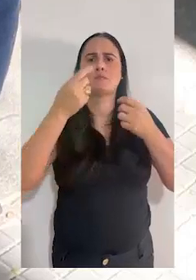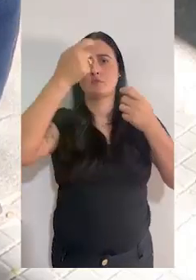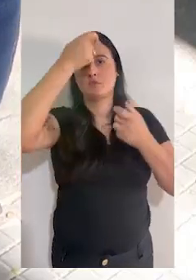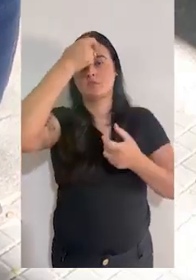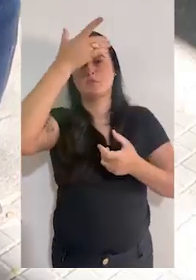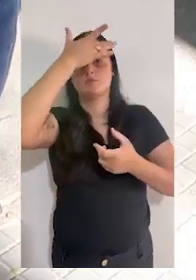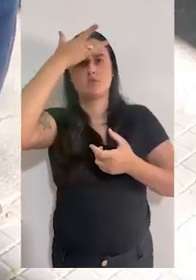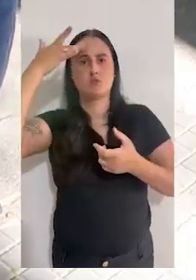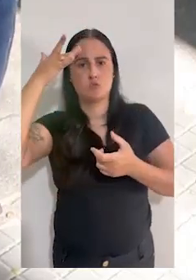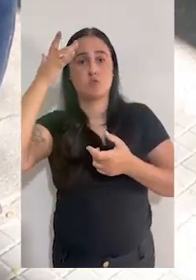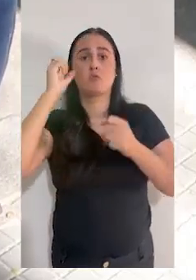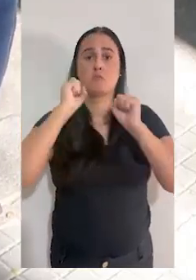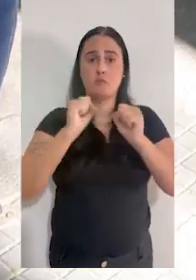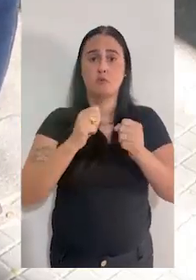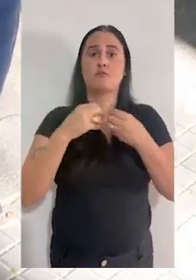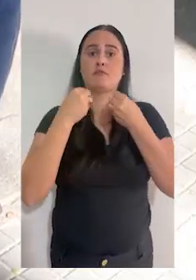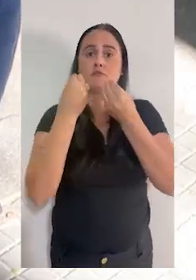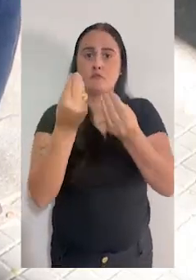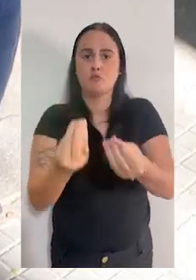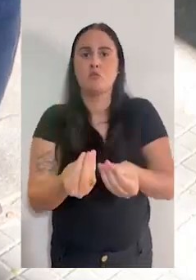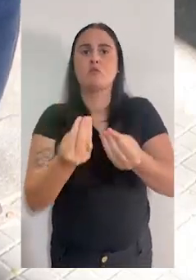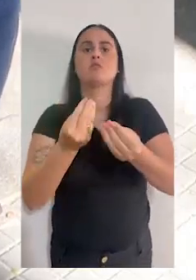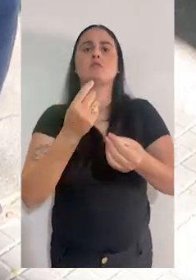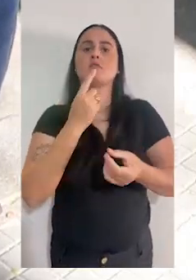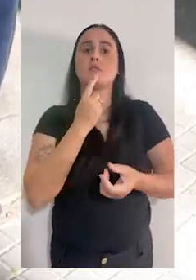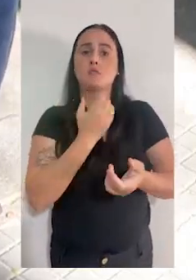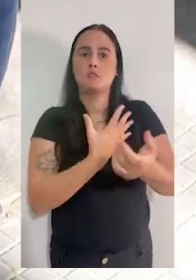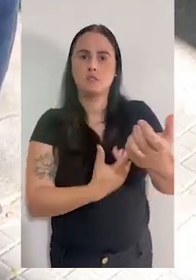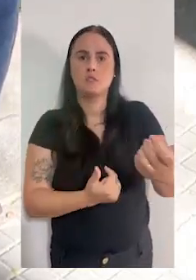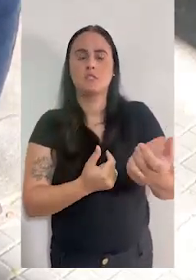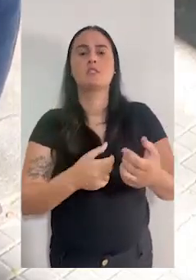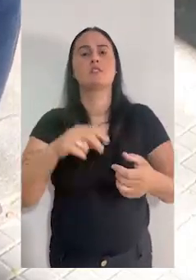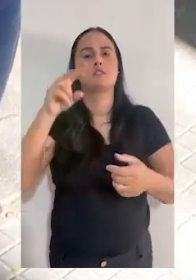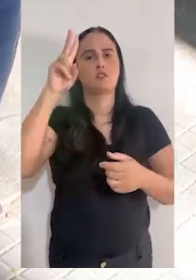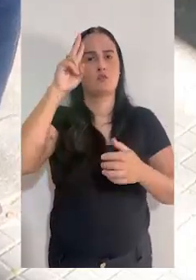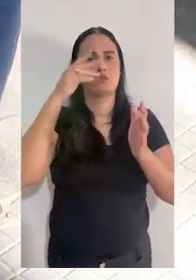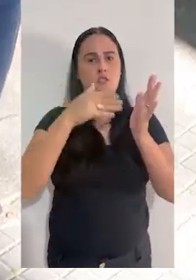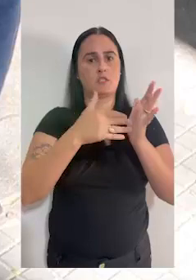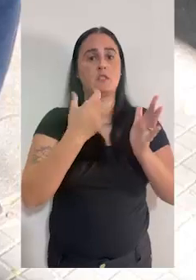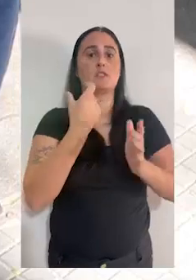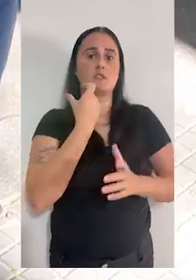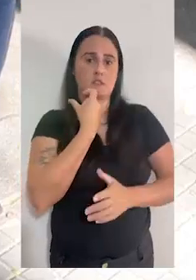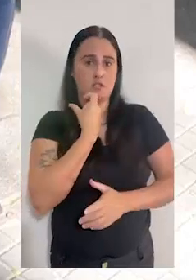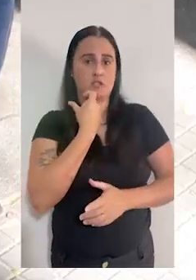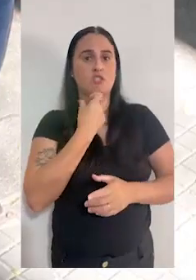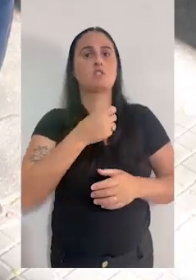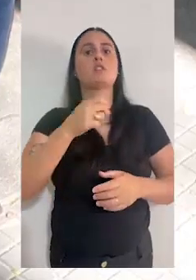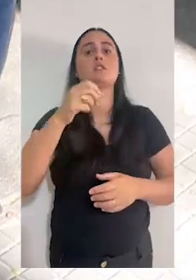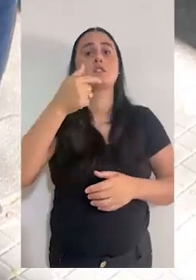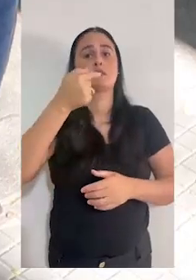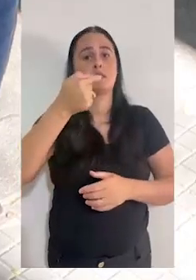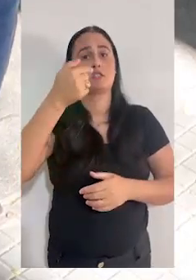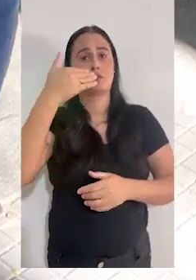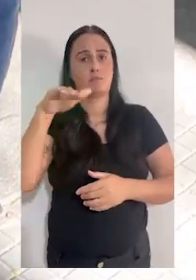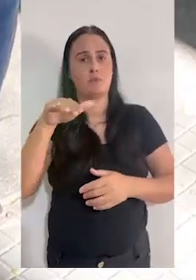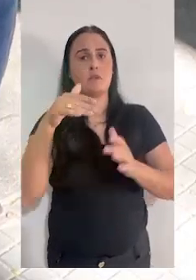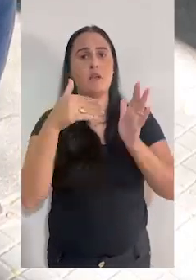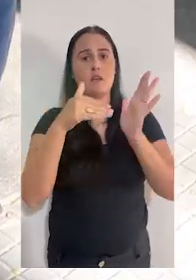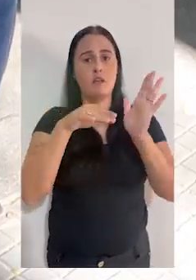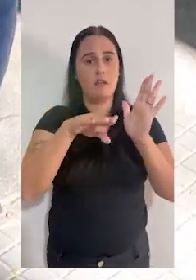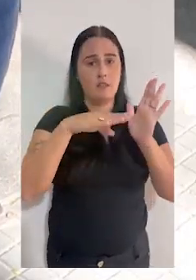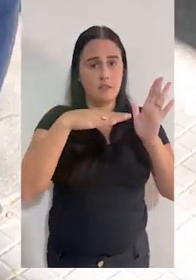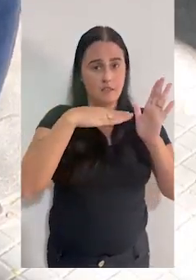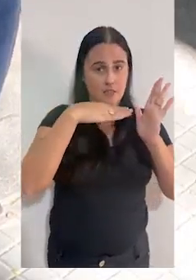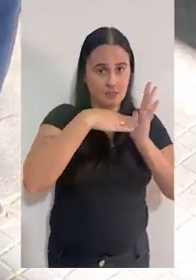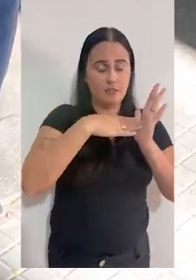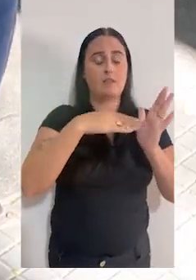7h30 a 12h30, exceto nos feriados. E para facilitar esse atendimento, os interessados podem agendar a data e hora da doação